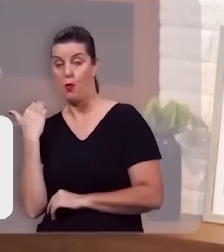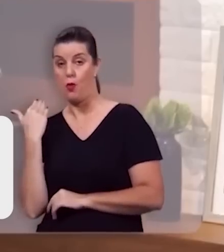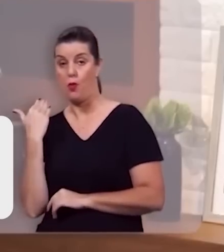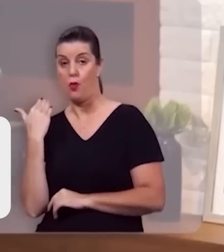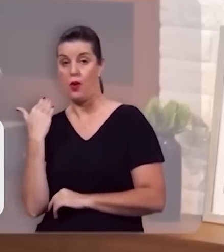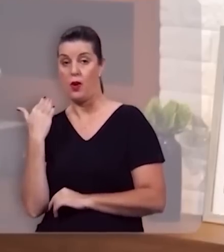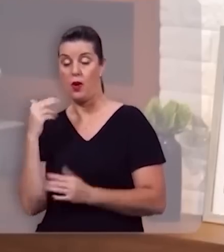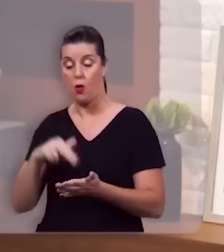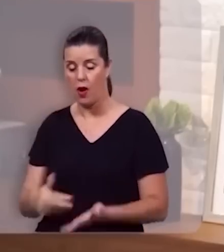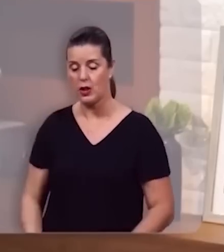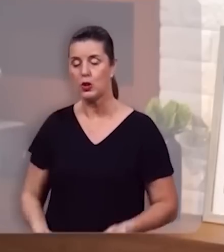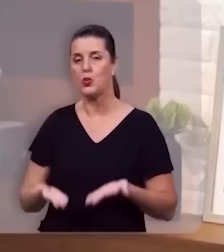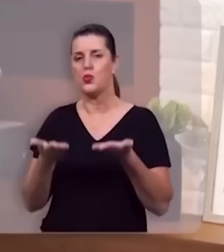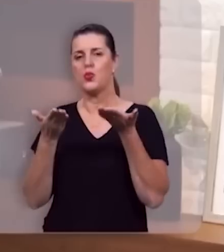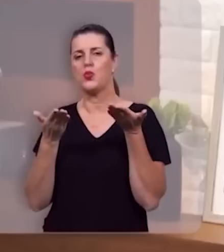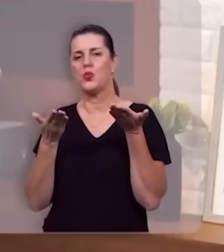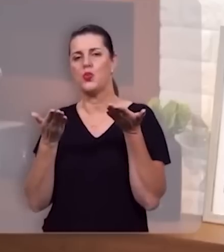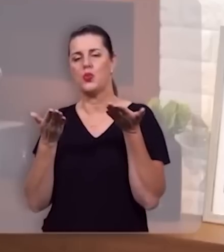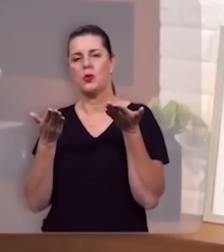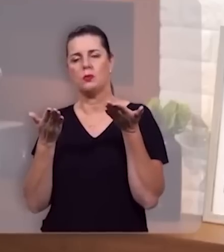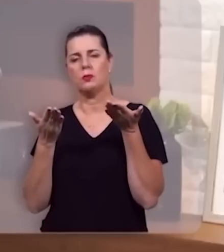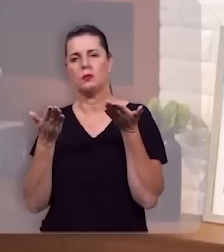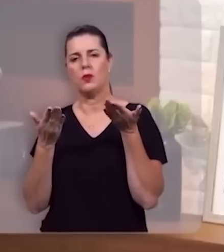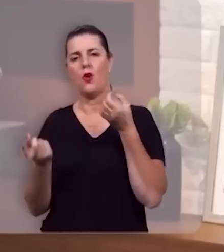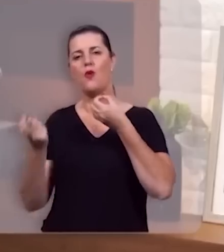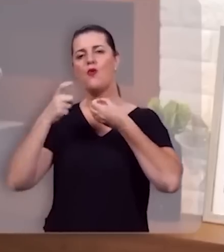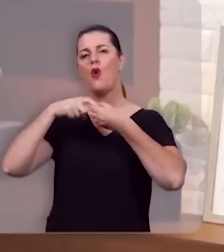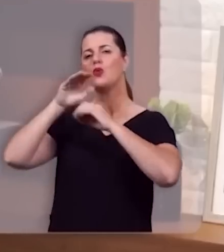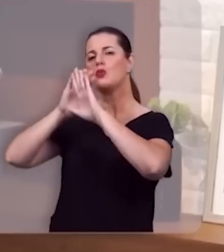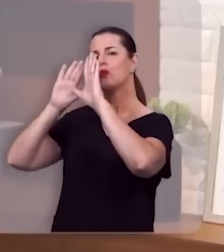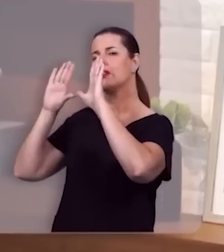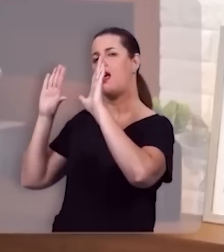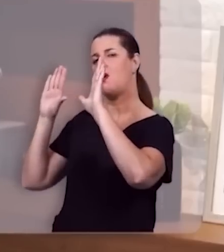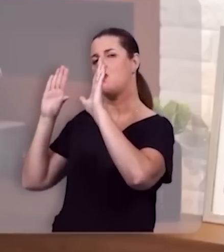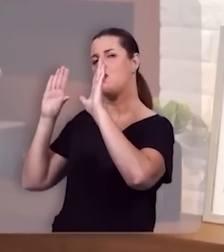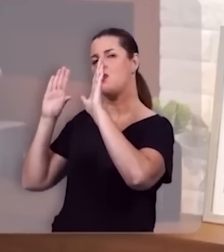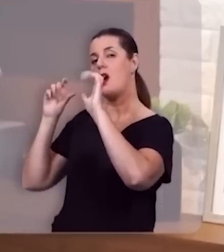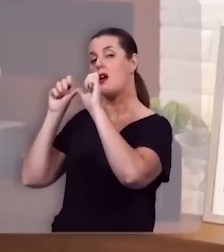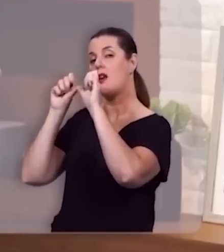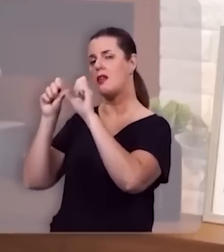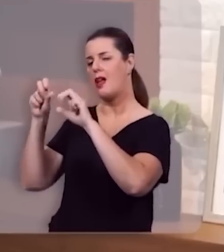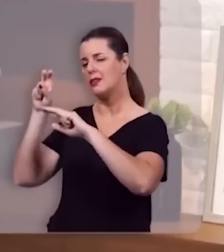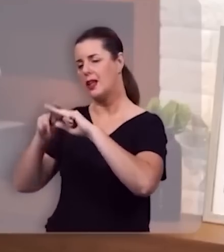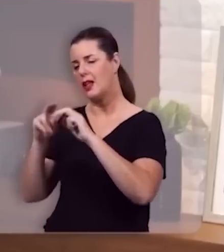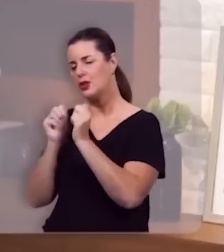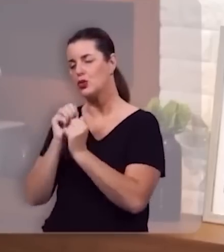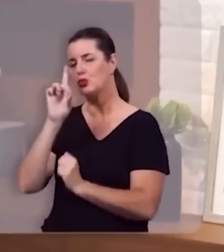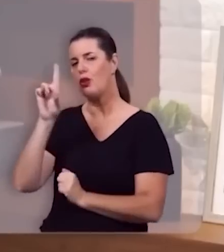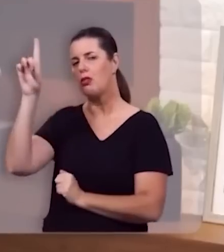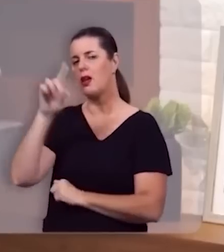que ressuscitou, que voltou para o céu, que está à destra de Deus,